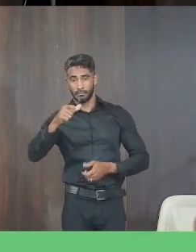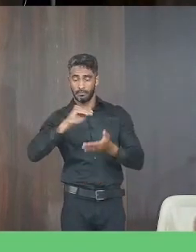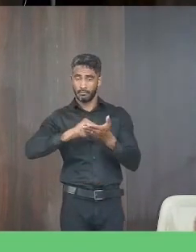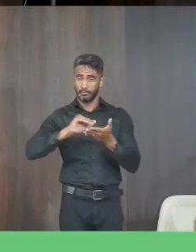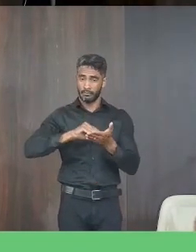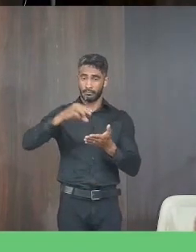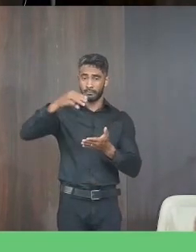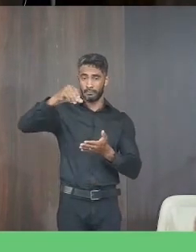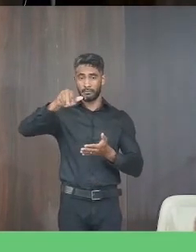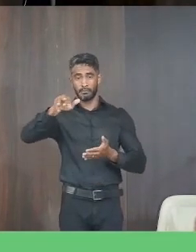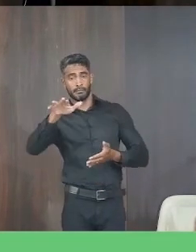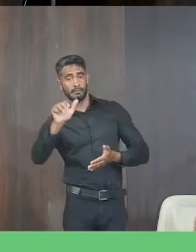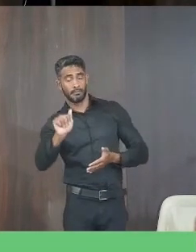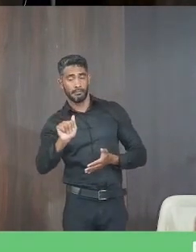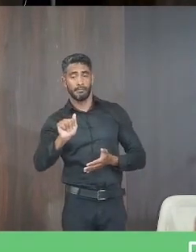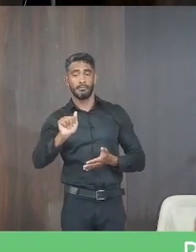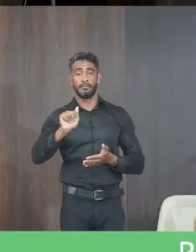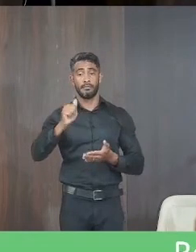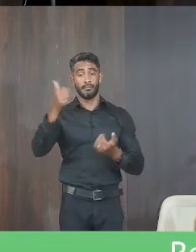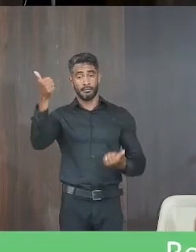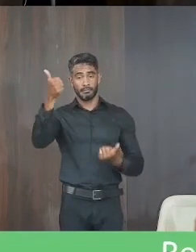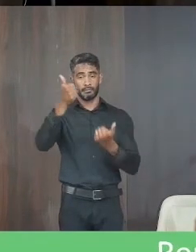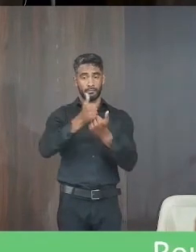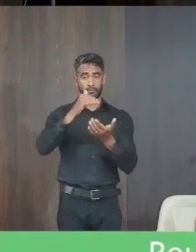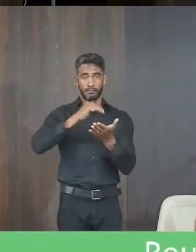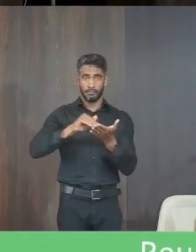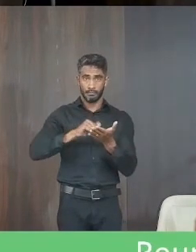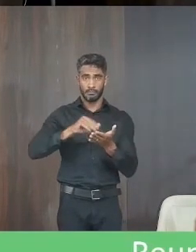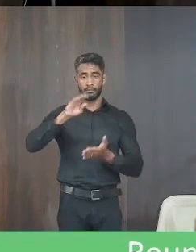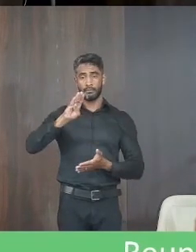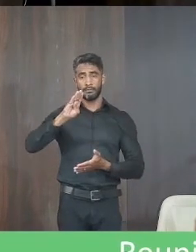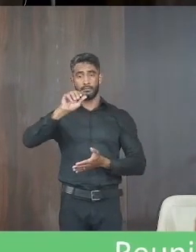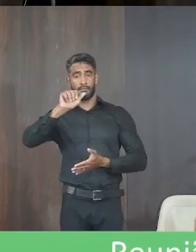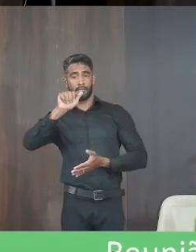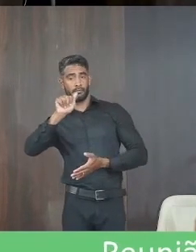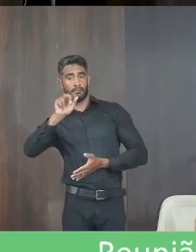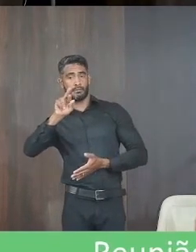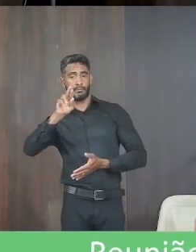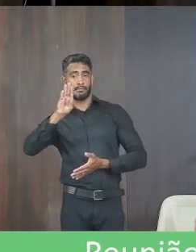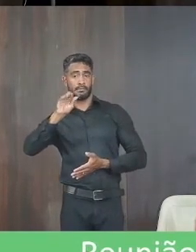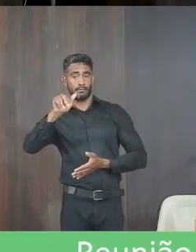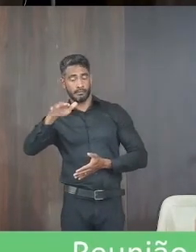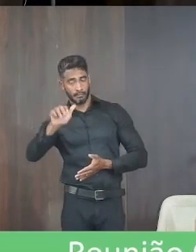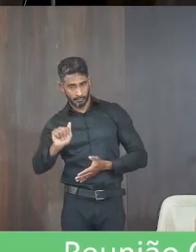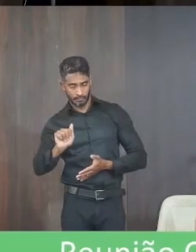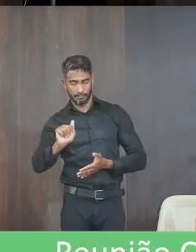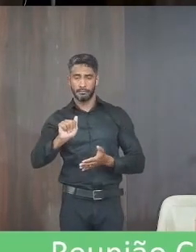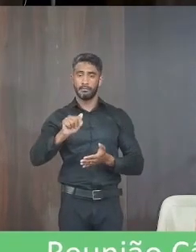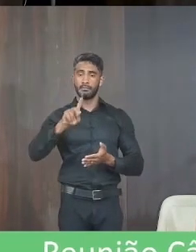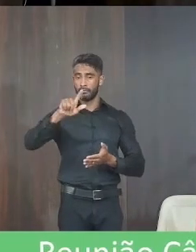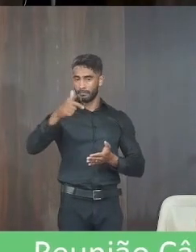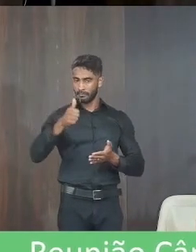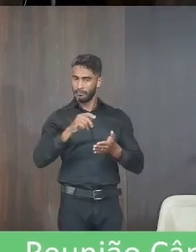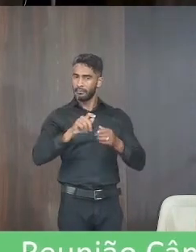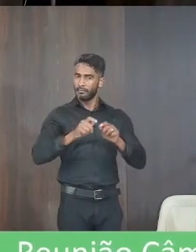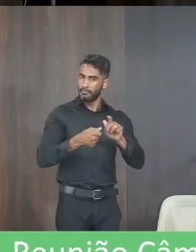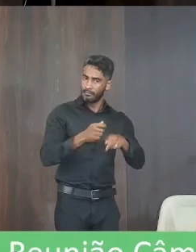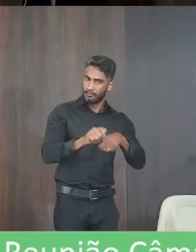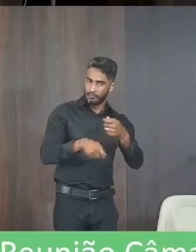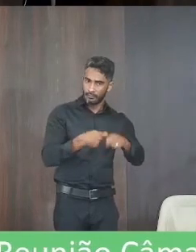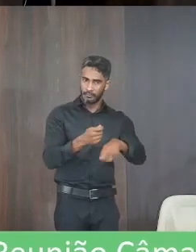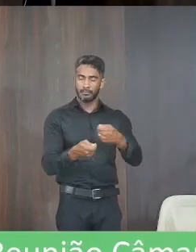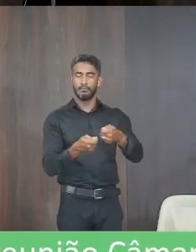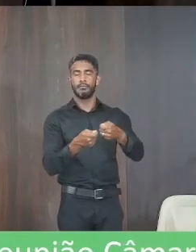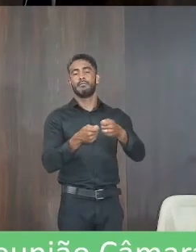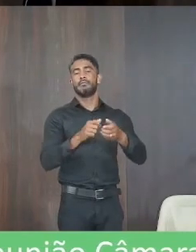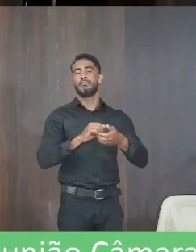Maria Aparecida de Jesus ex-secretária Fátima Barbosa de Jesus ex-tesoureira Delsa Maria de Jesus ex